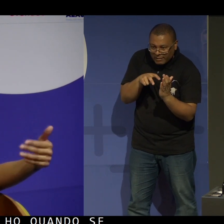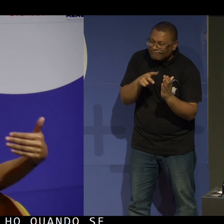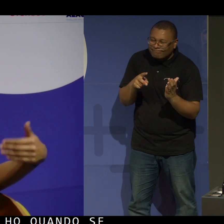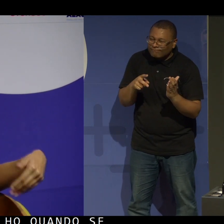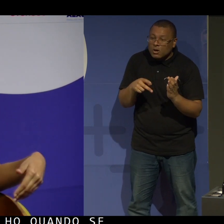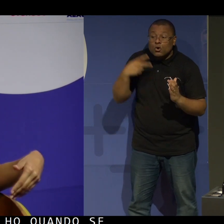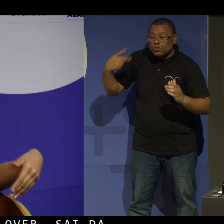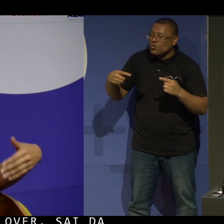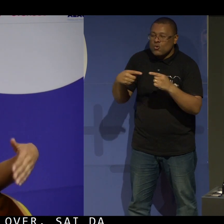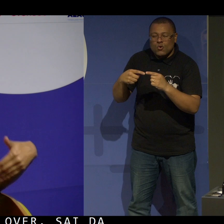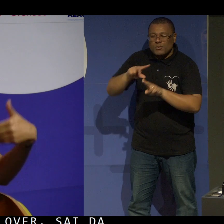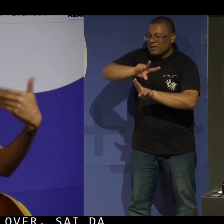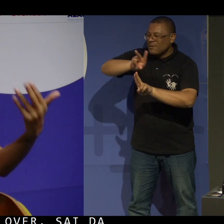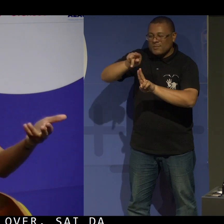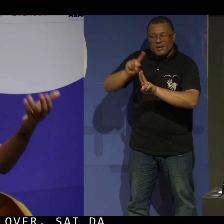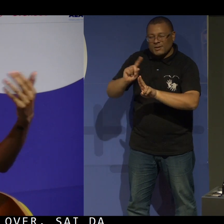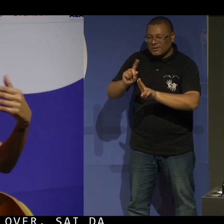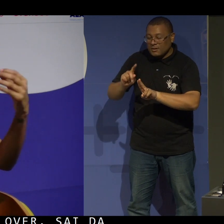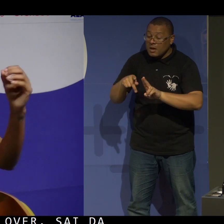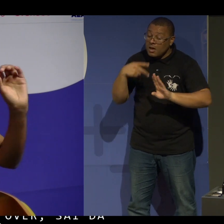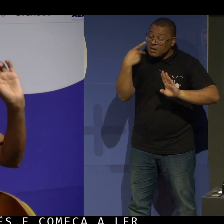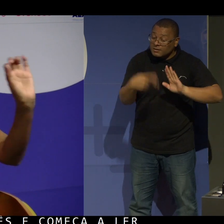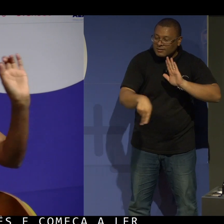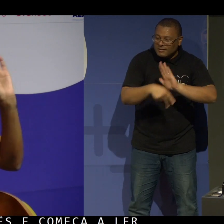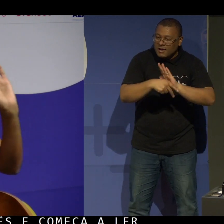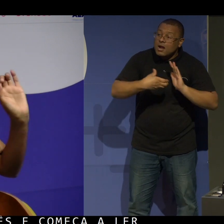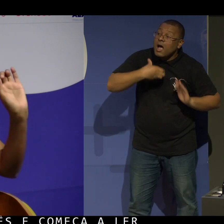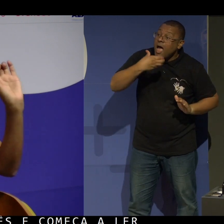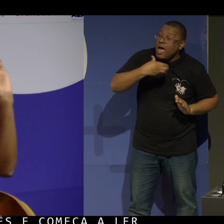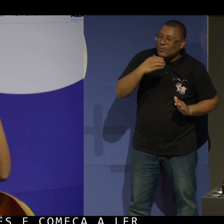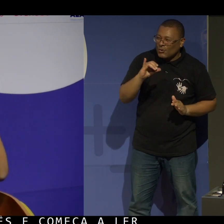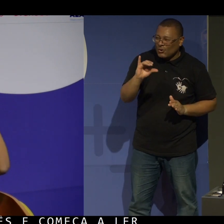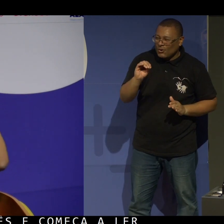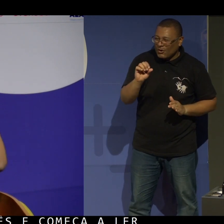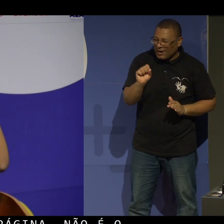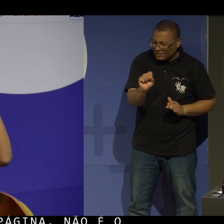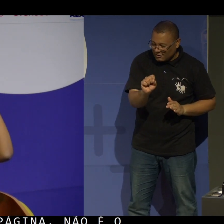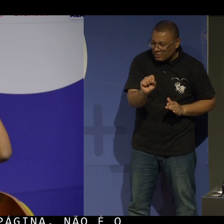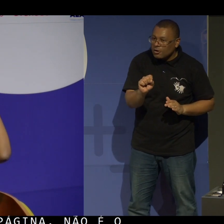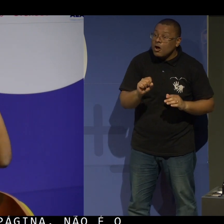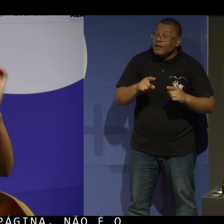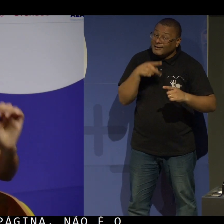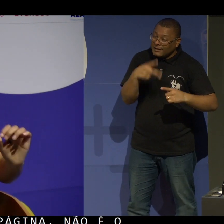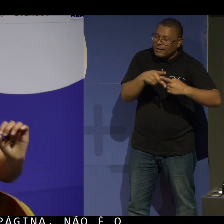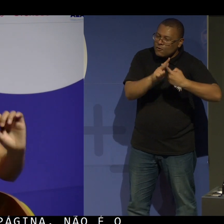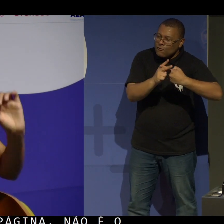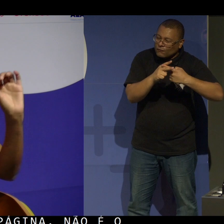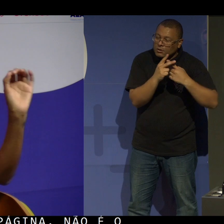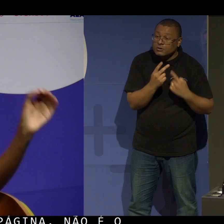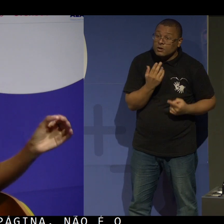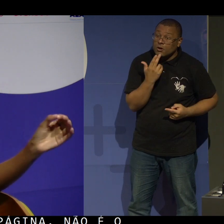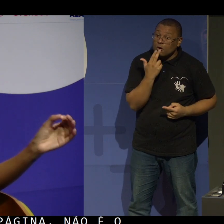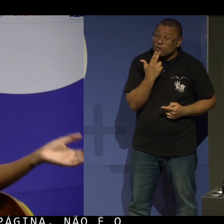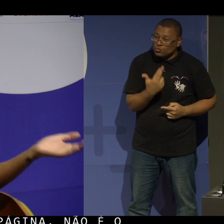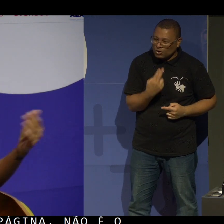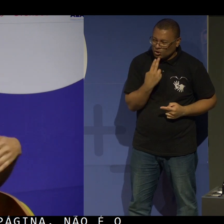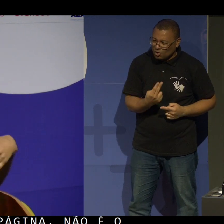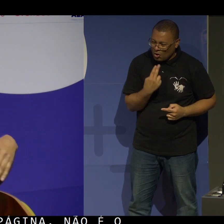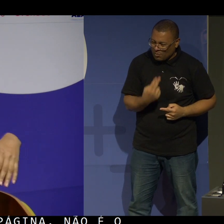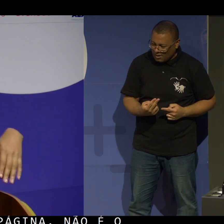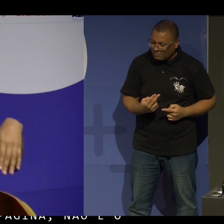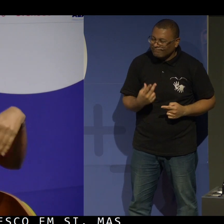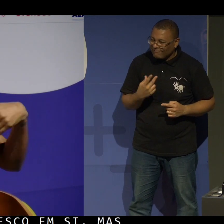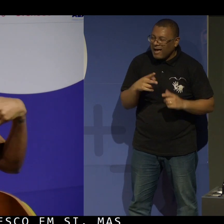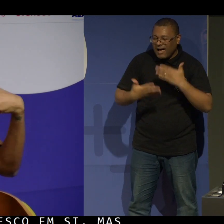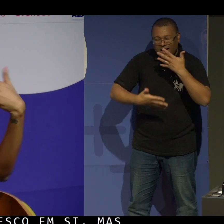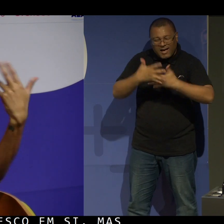aplicativo Bradesco em si, mas essa configuração do idioma atrapalha e aí passa